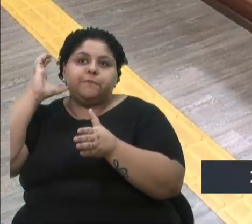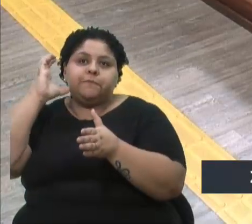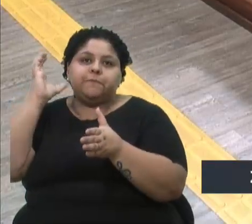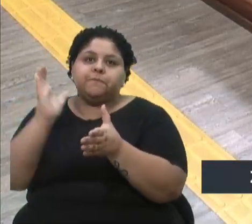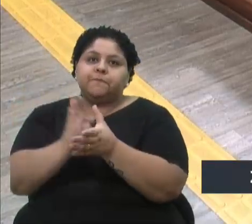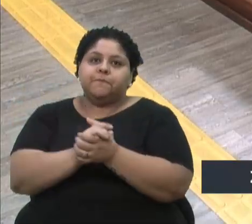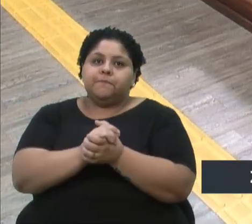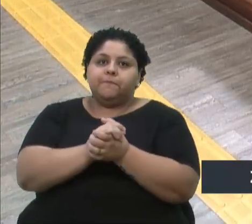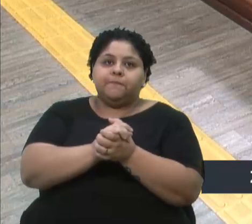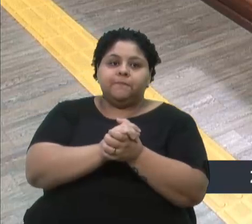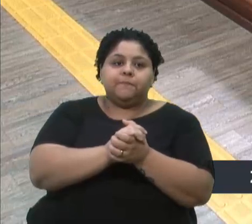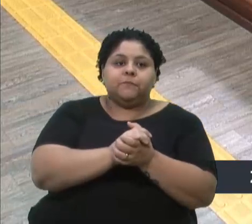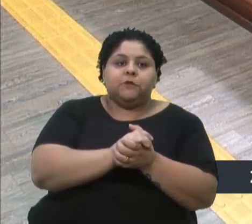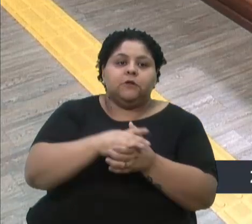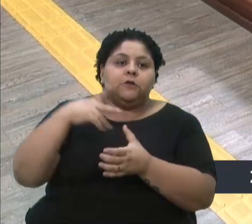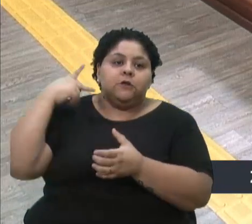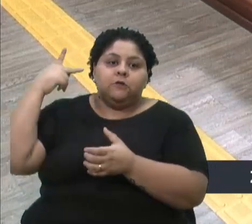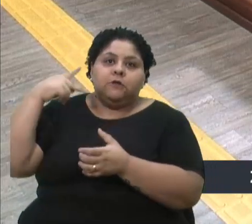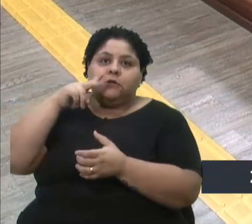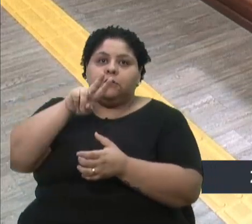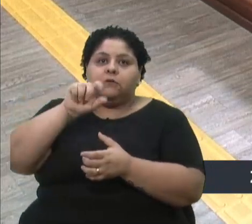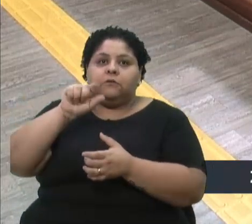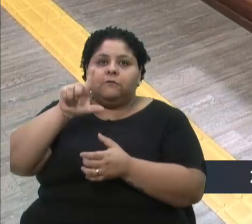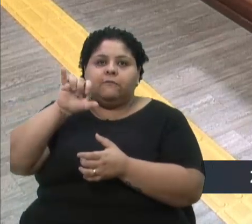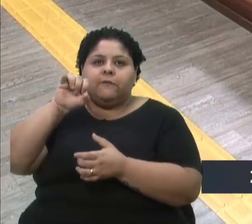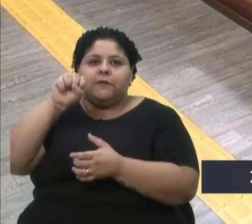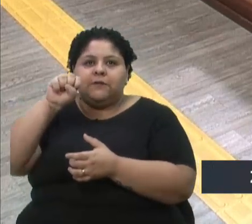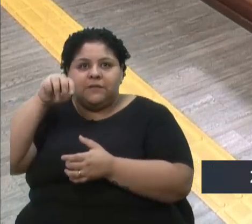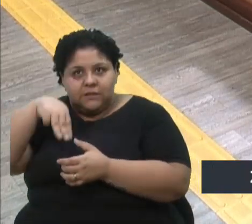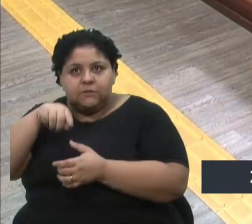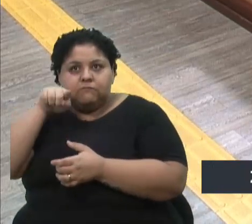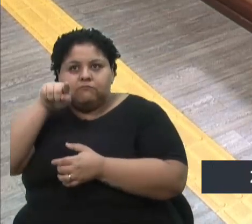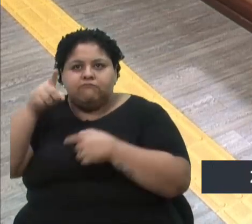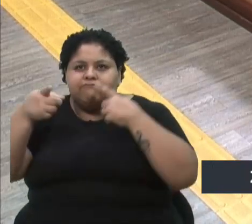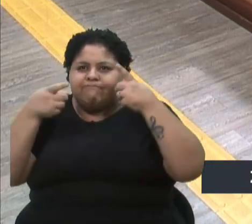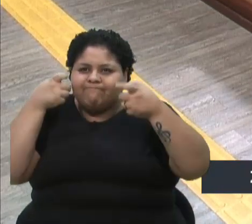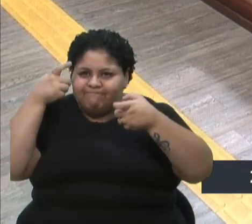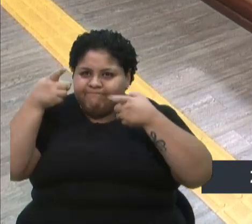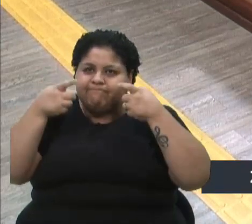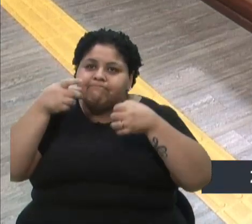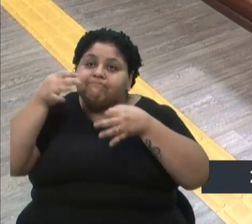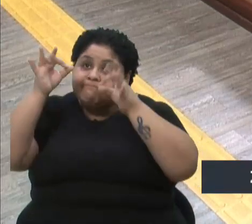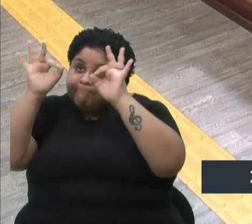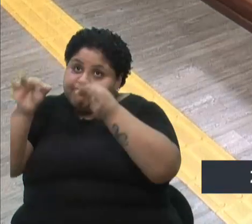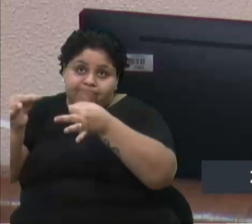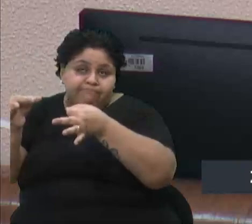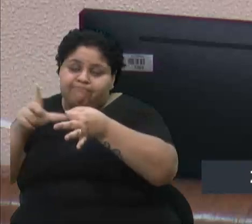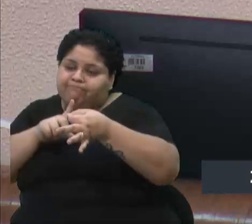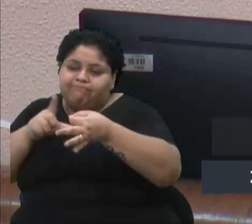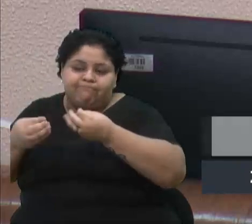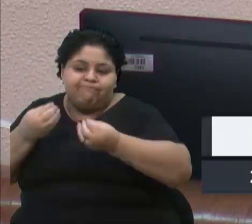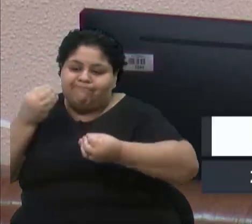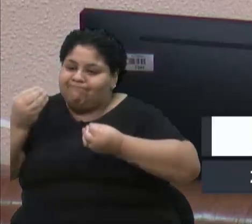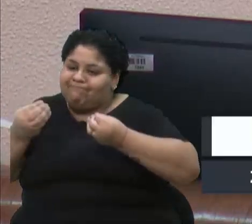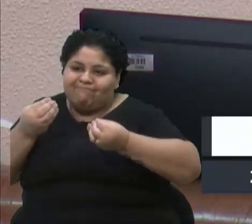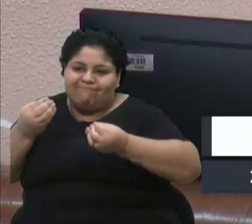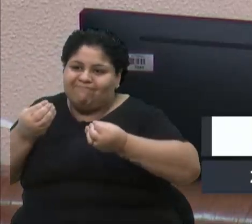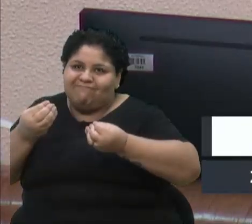Vereador Valim, a sua preocupação, ela é apropriada. Não tem como discordar